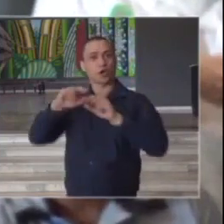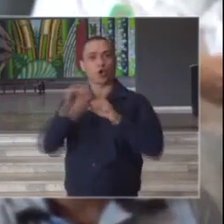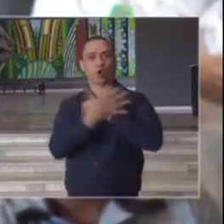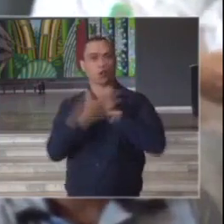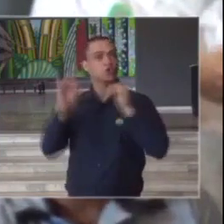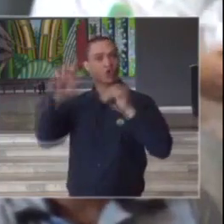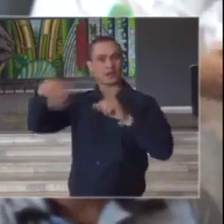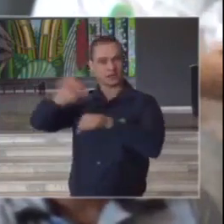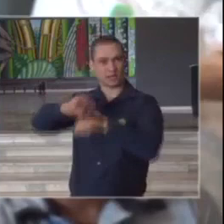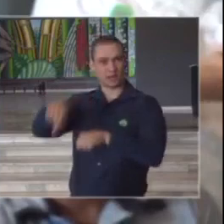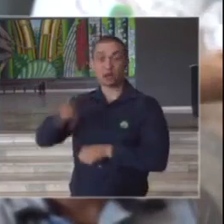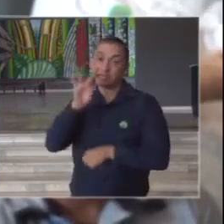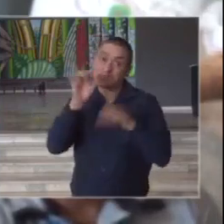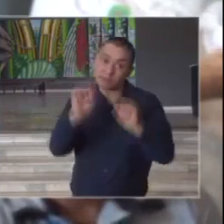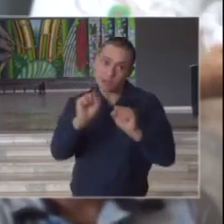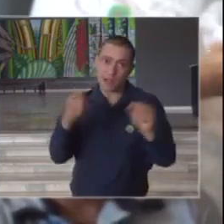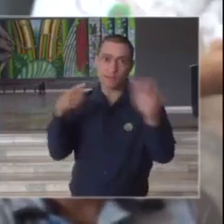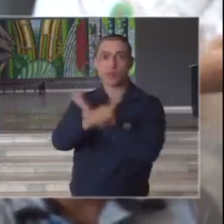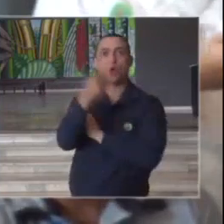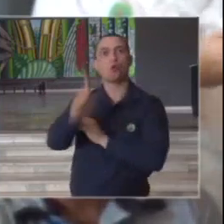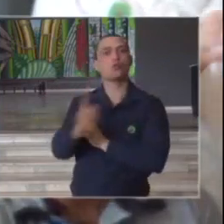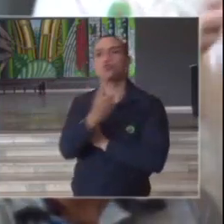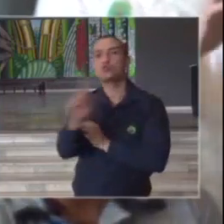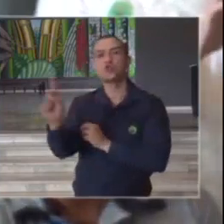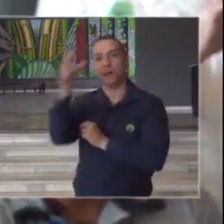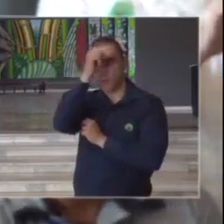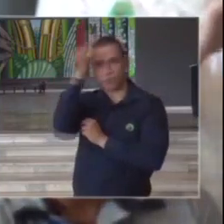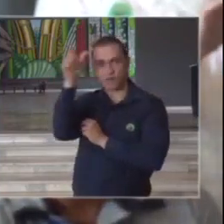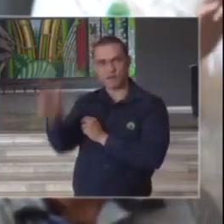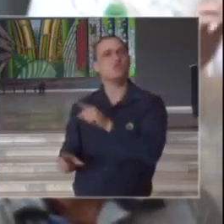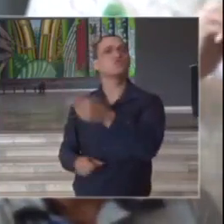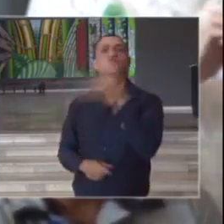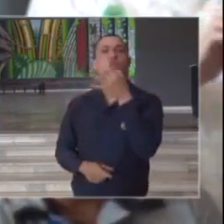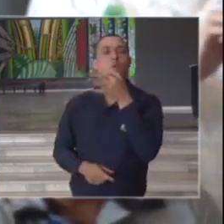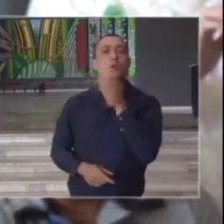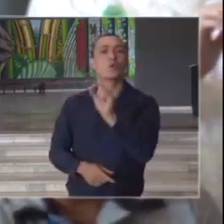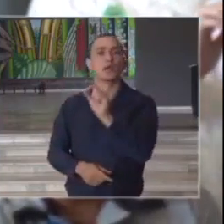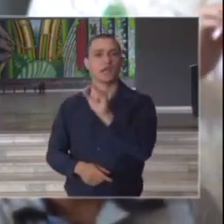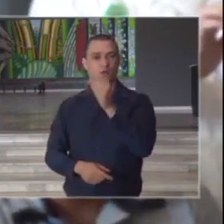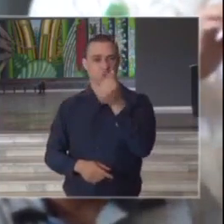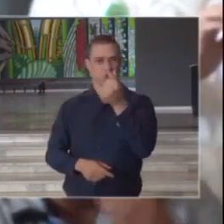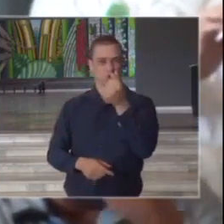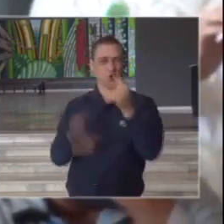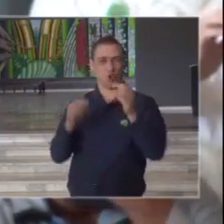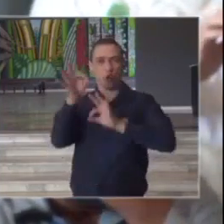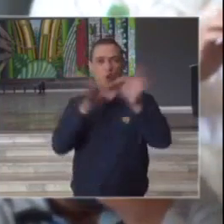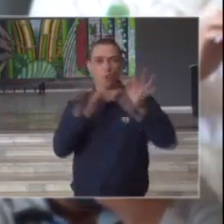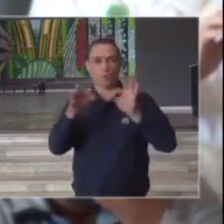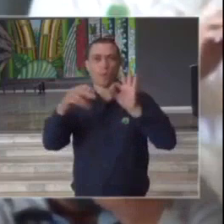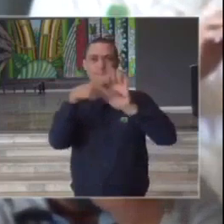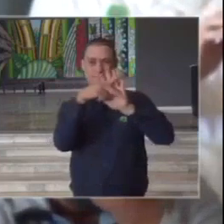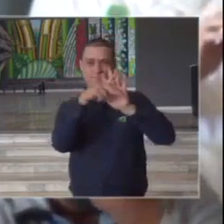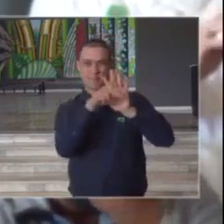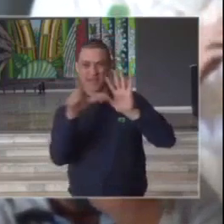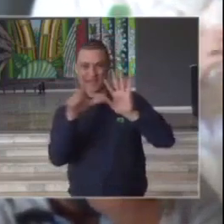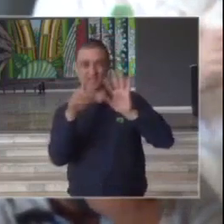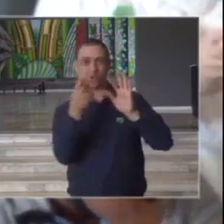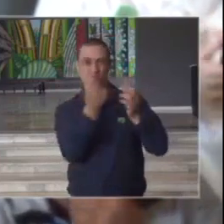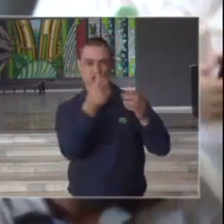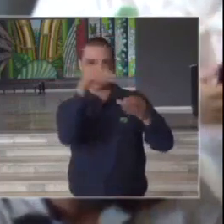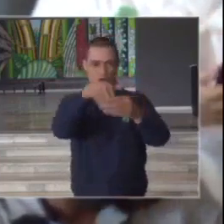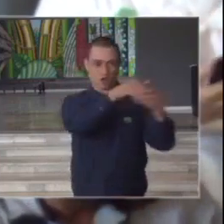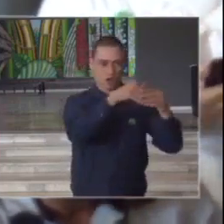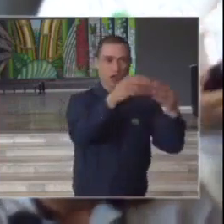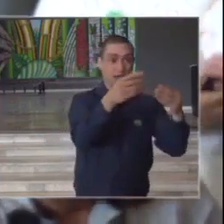se me permite uma última pergunta para o prefeito se o que o senhor acha do fundo do projeto de lei que prevê que o fundo eleitoral seja